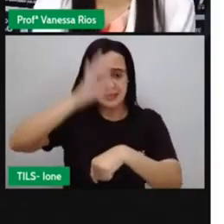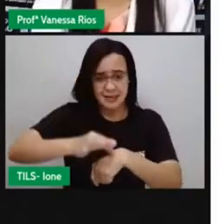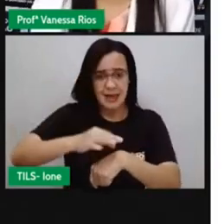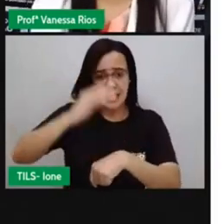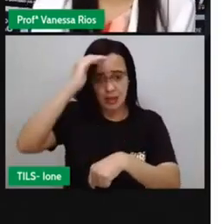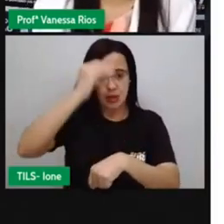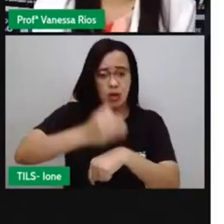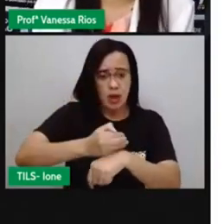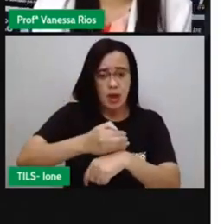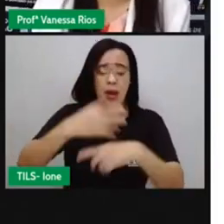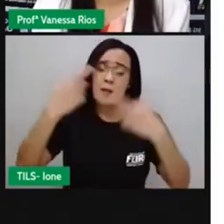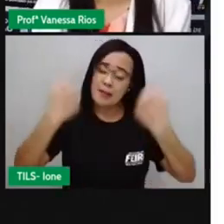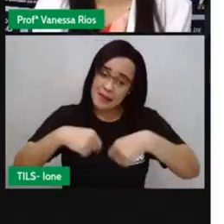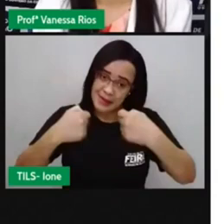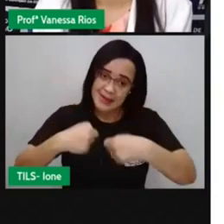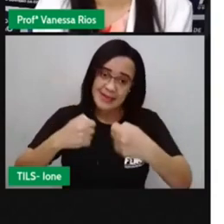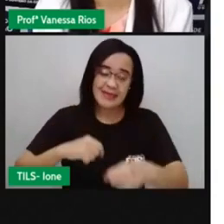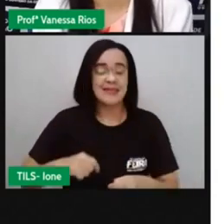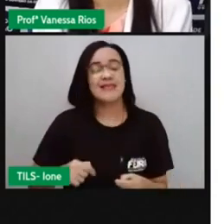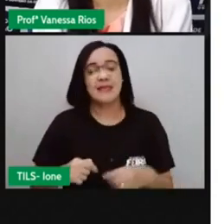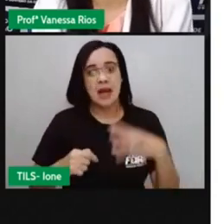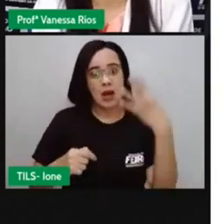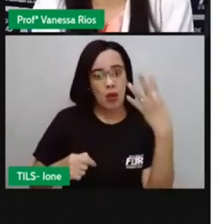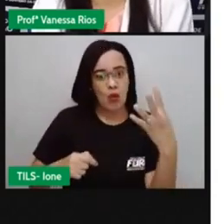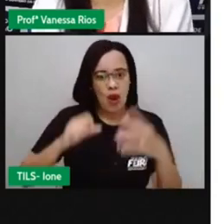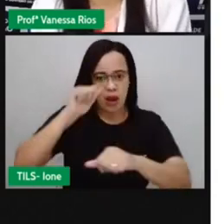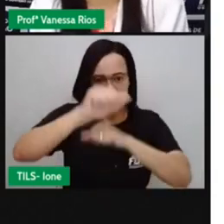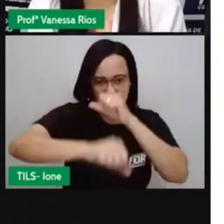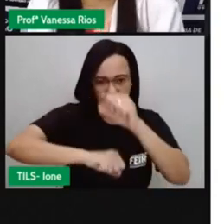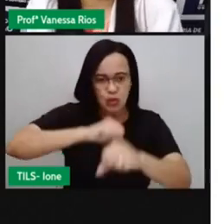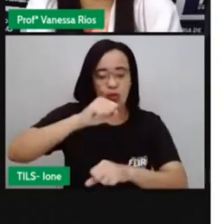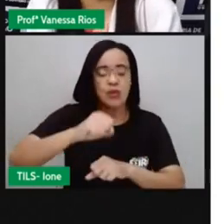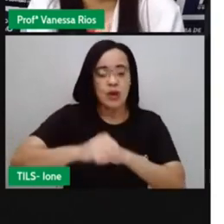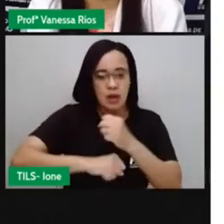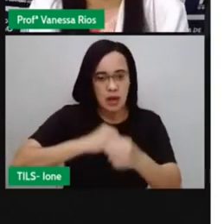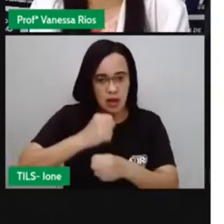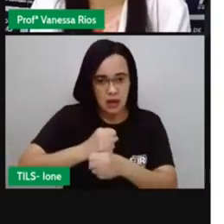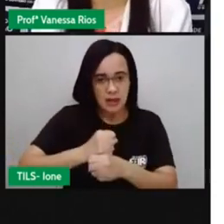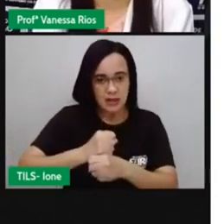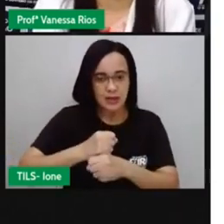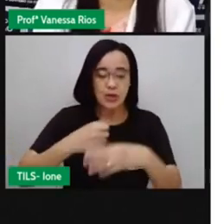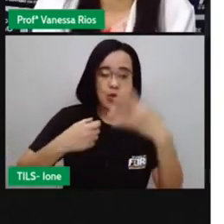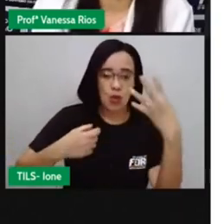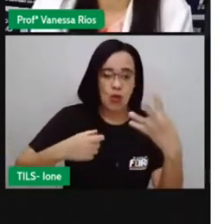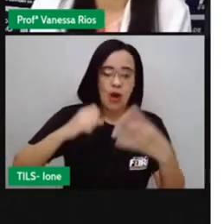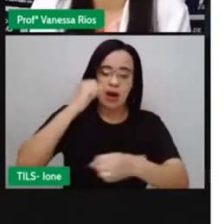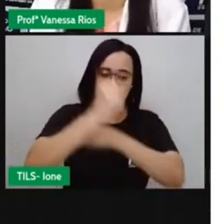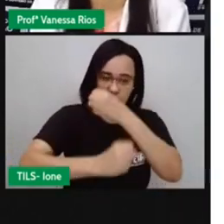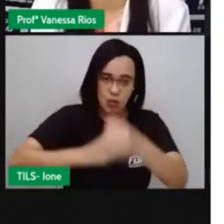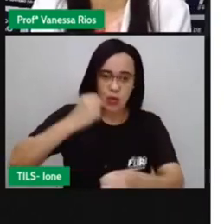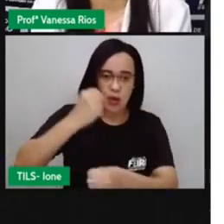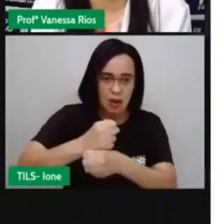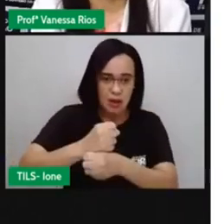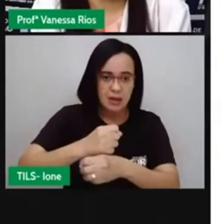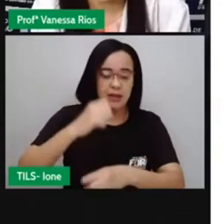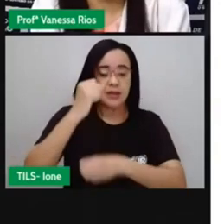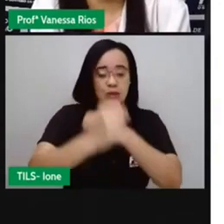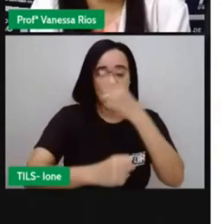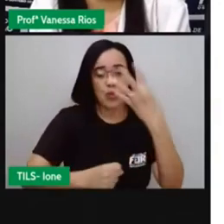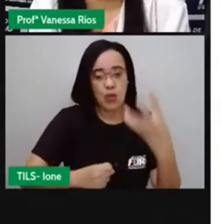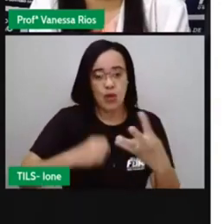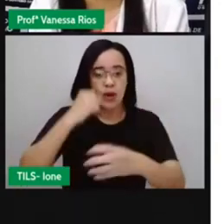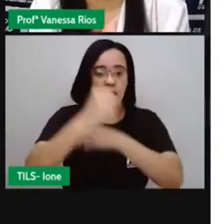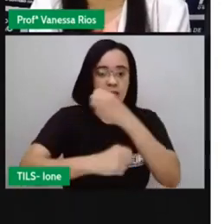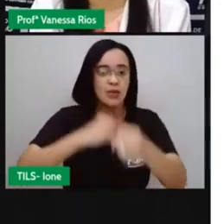mandato de quatro anos e pode se reeleger para mais quatro, mas a gente já observa essa diferença também.